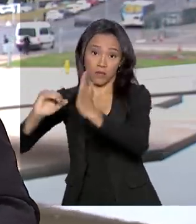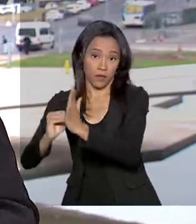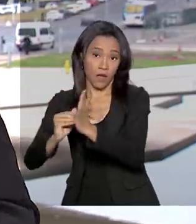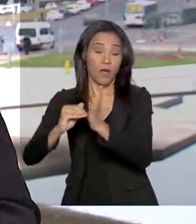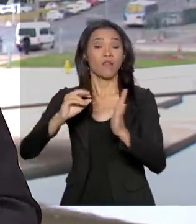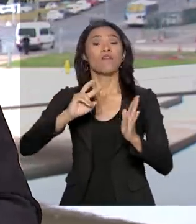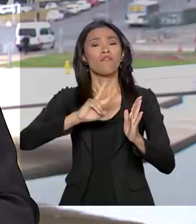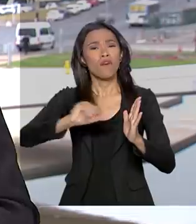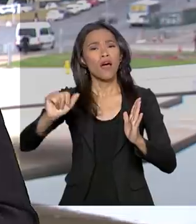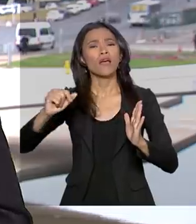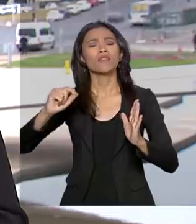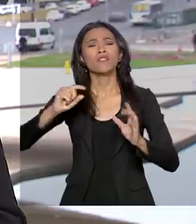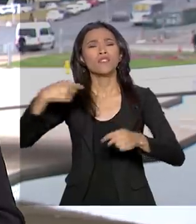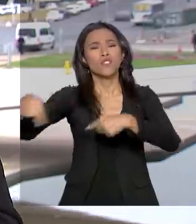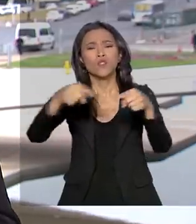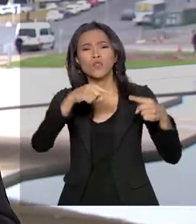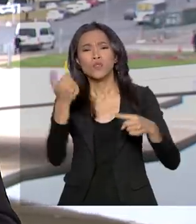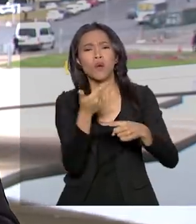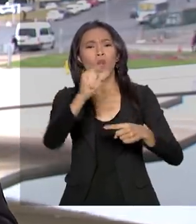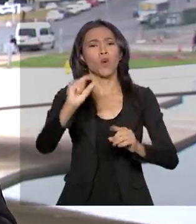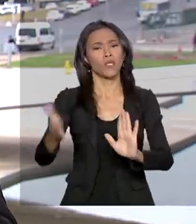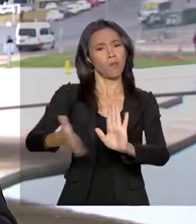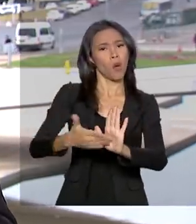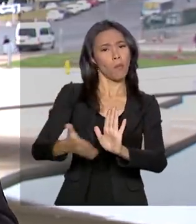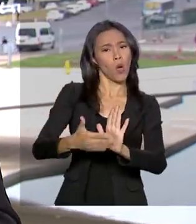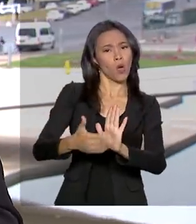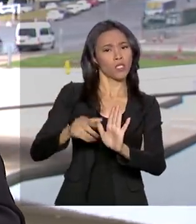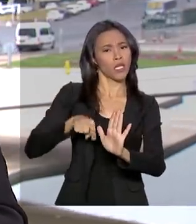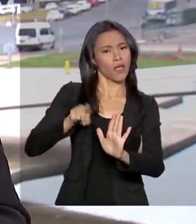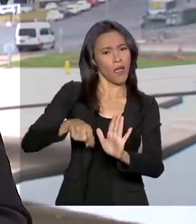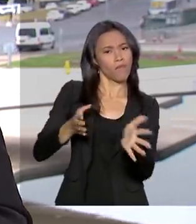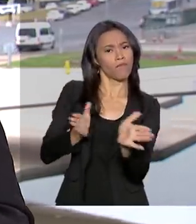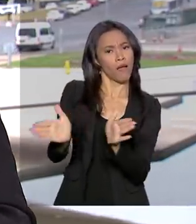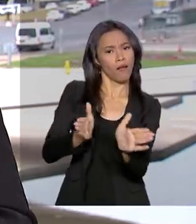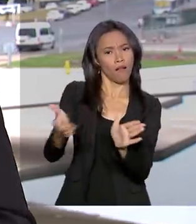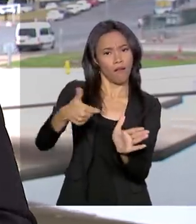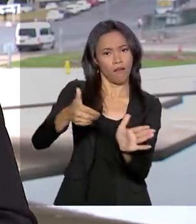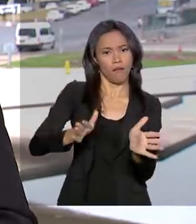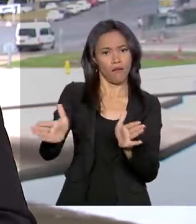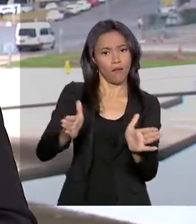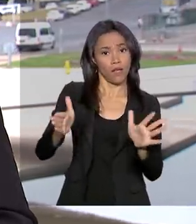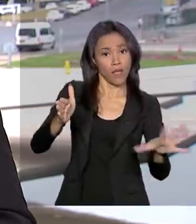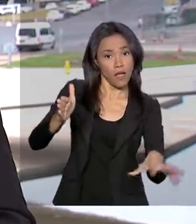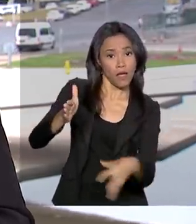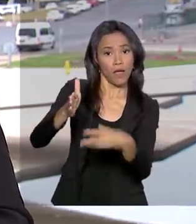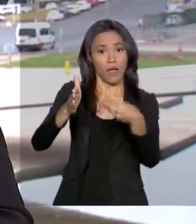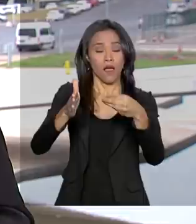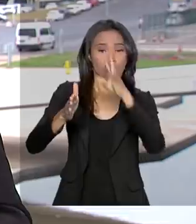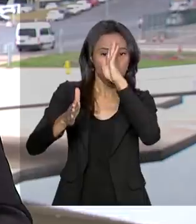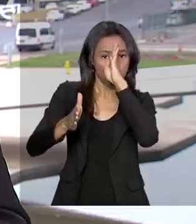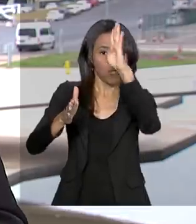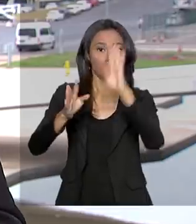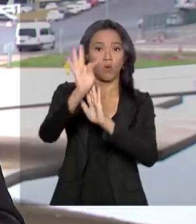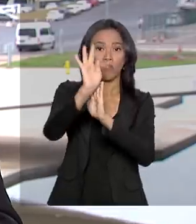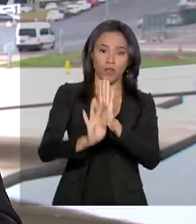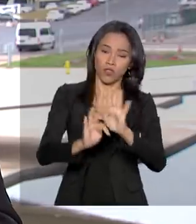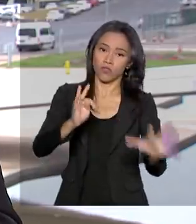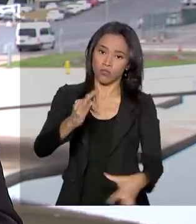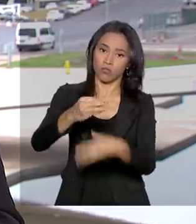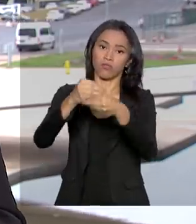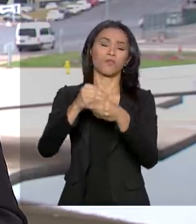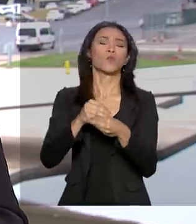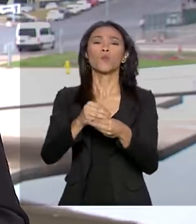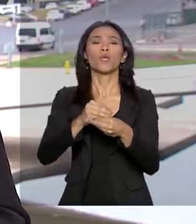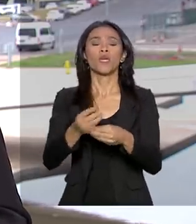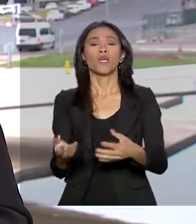outra proposta que está sendo chamada de PEC paralela que inclui alterações ao texto principal. Entre elas, a inclusão